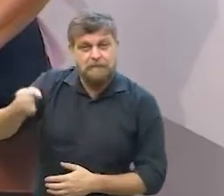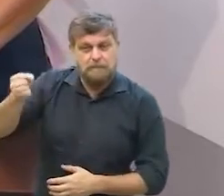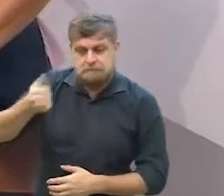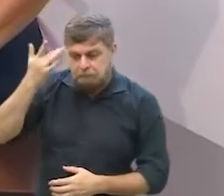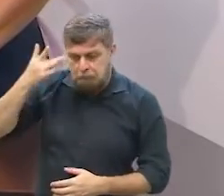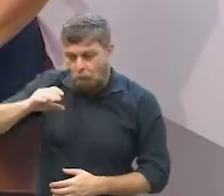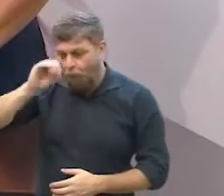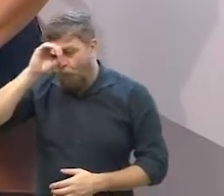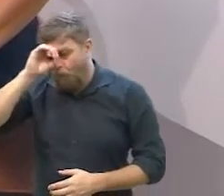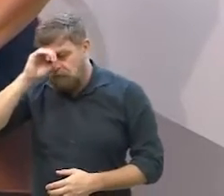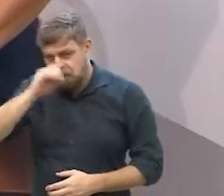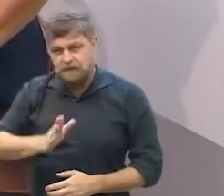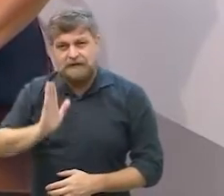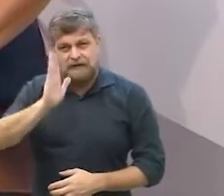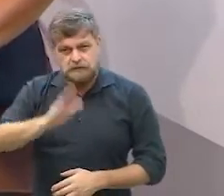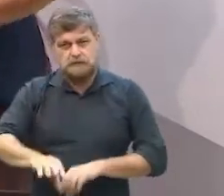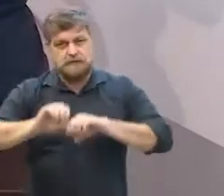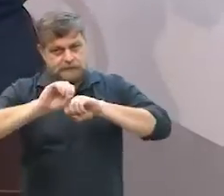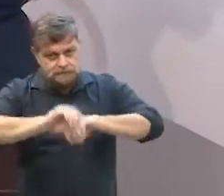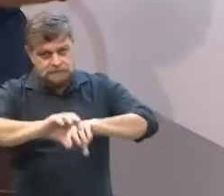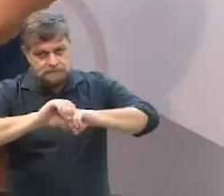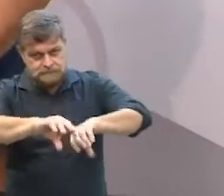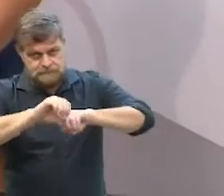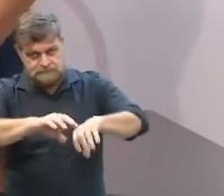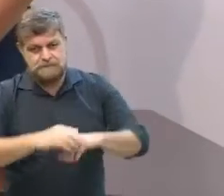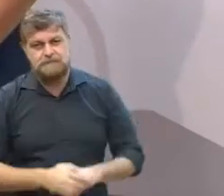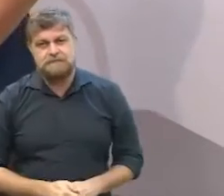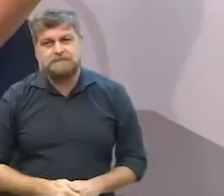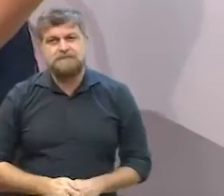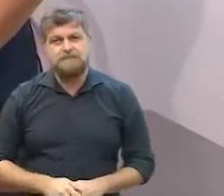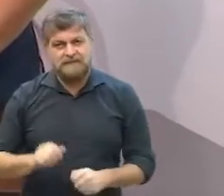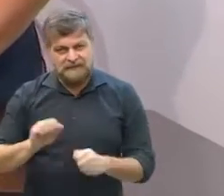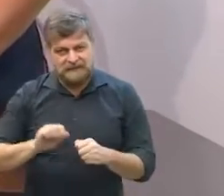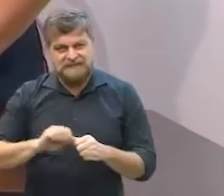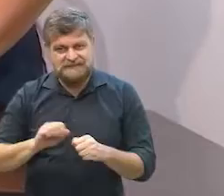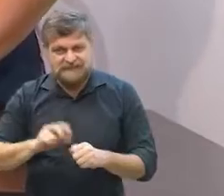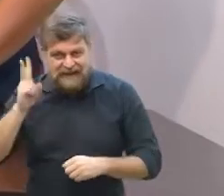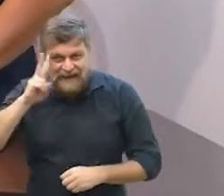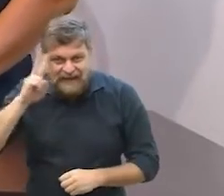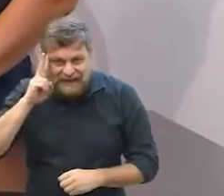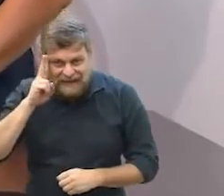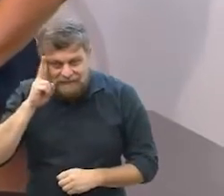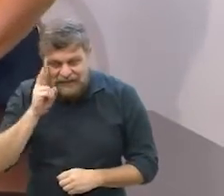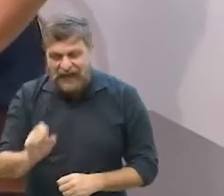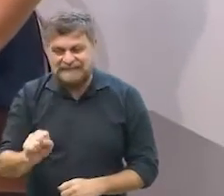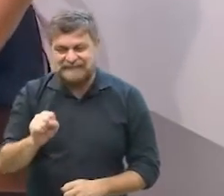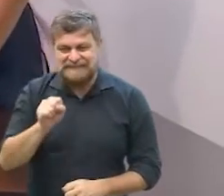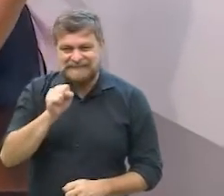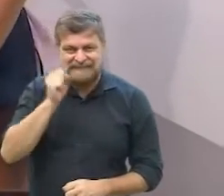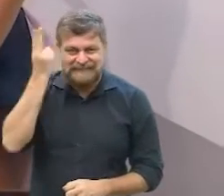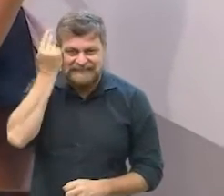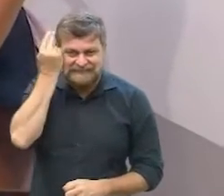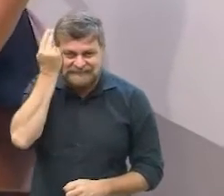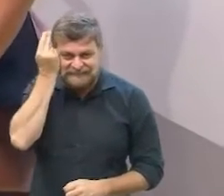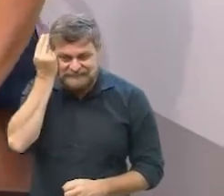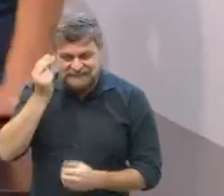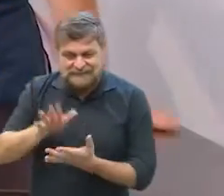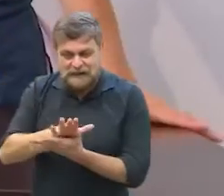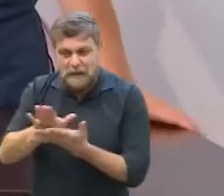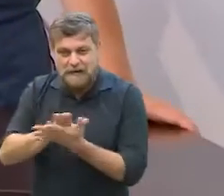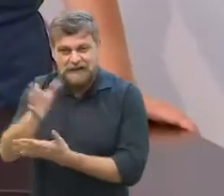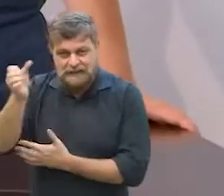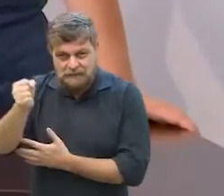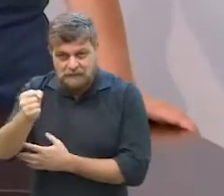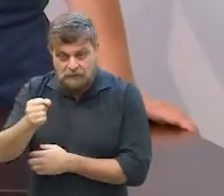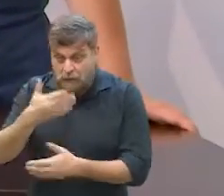a Adriana já ensinou aqui no programa quando a gente fez aquela coxinha de cenoura isso então se você perdeu esse